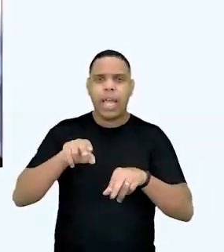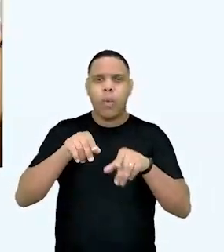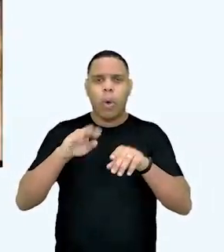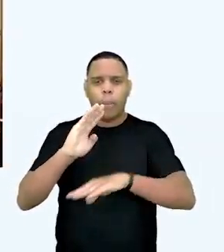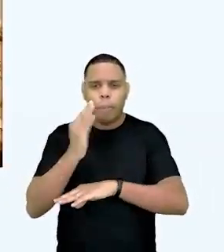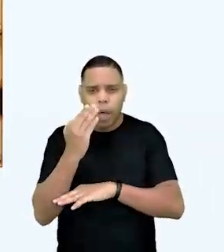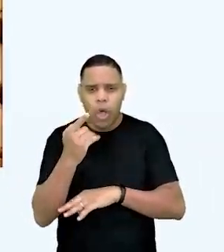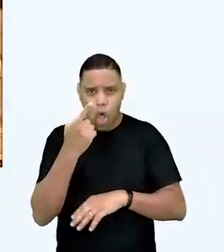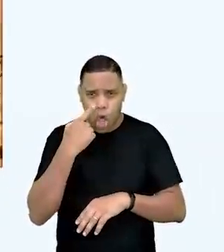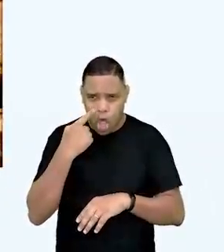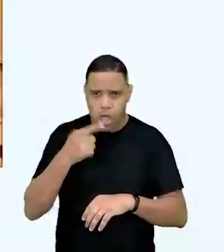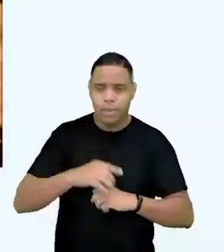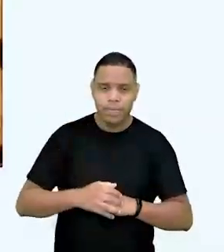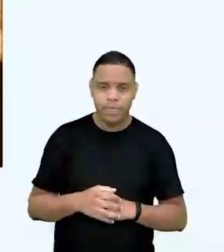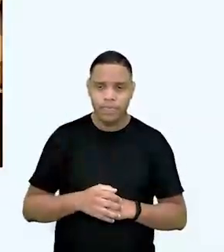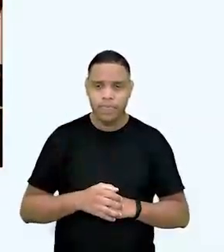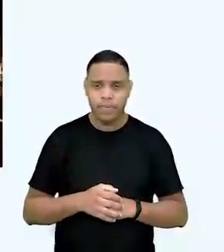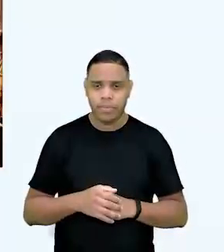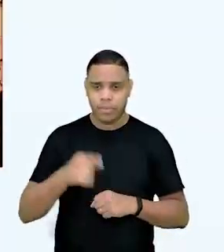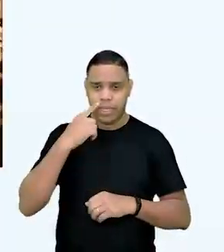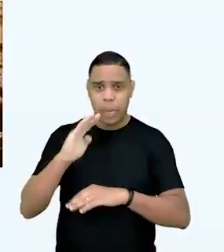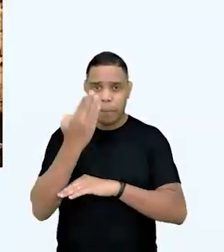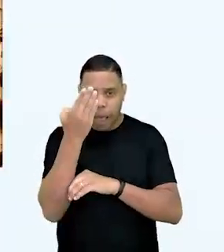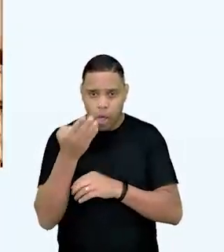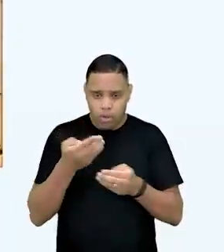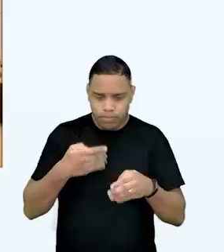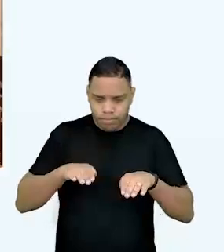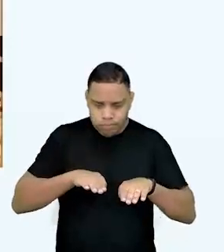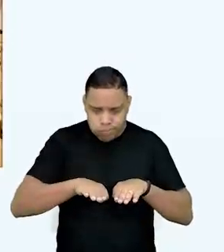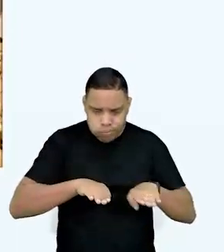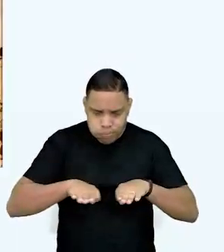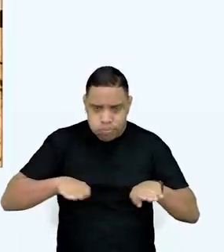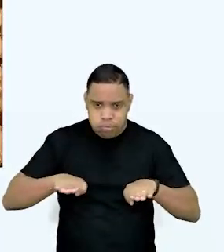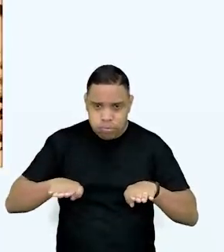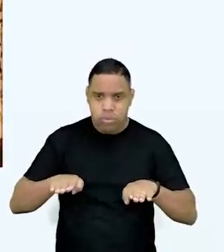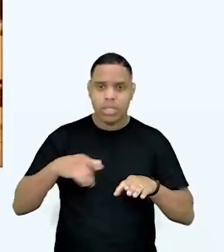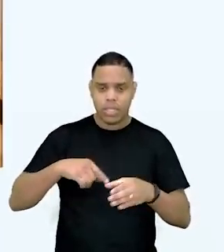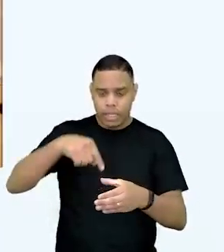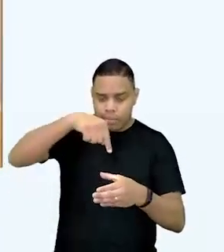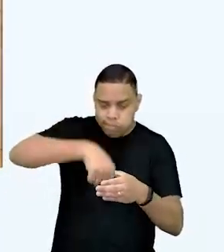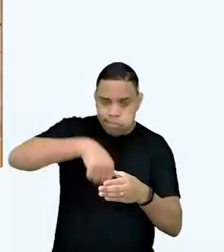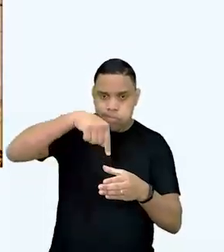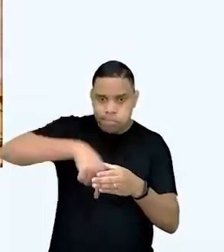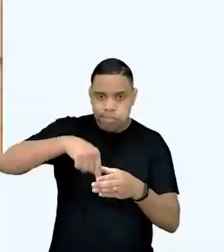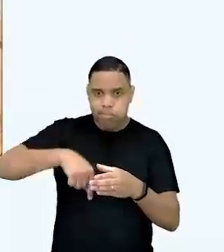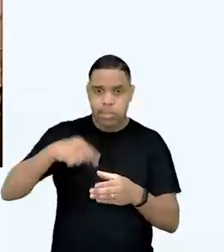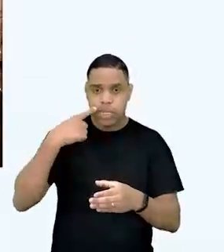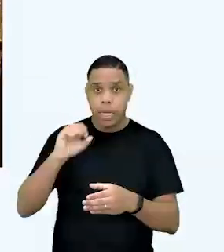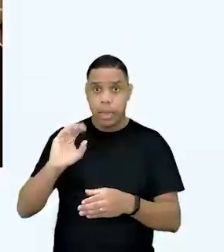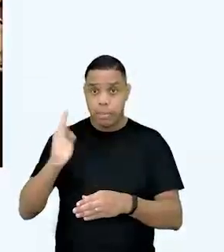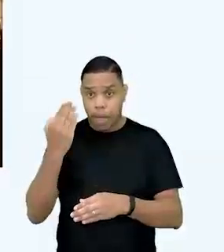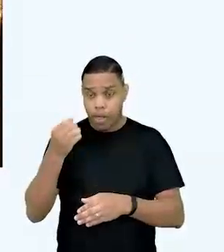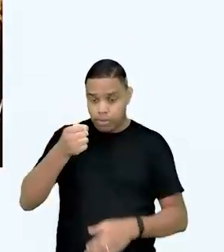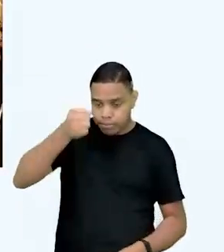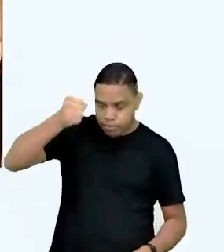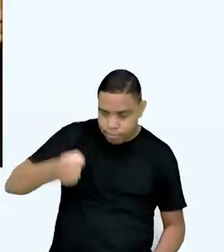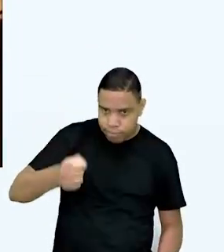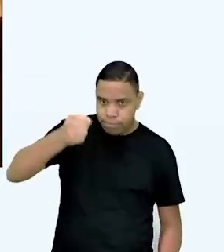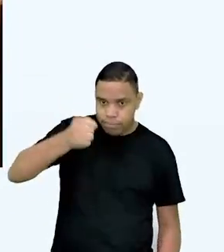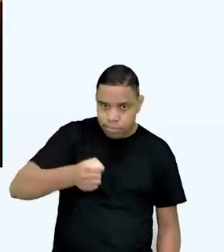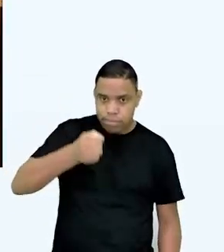madeira, esses buracos faz assim, é que aqui não tem uma madeira. Os buracos a gente pega uma madeira assim e vai,